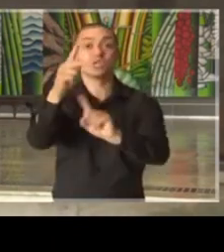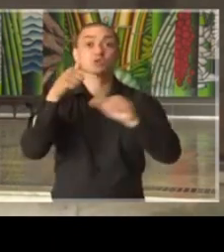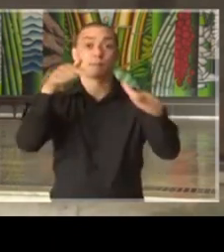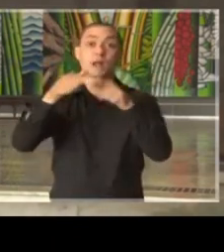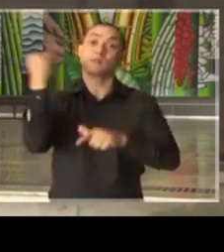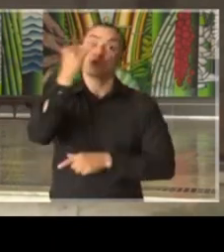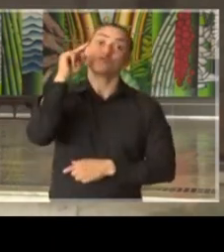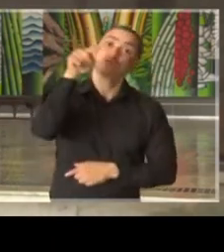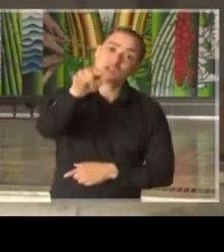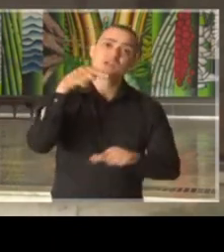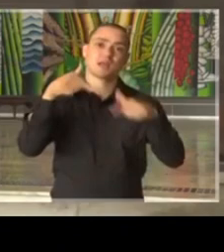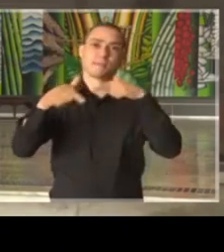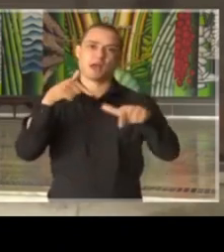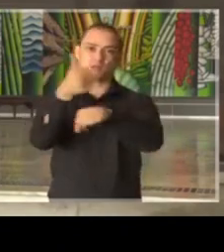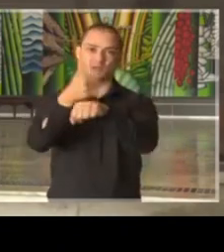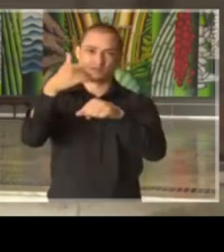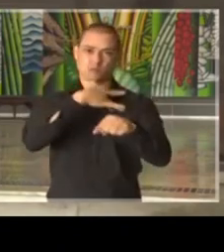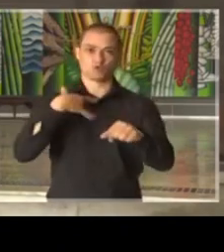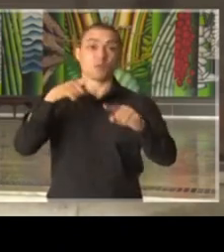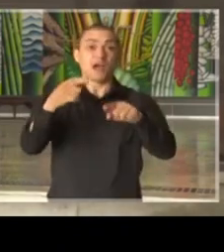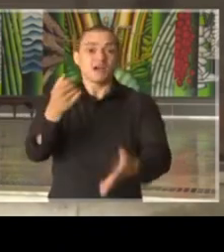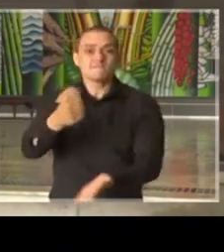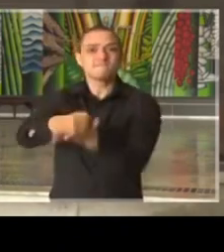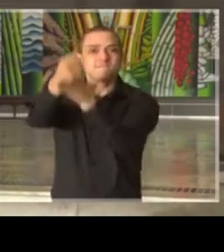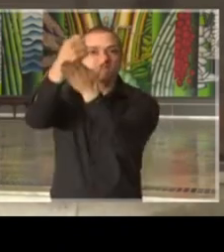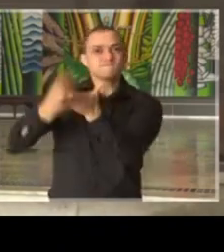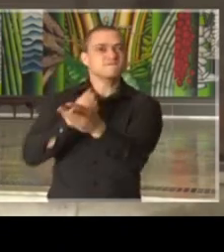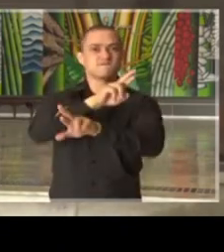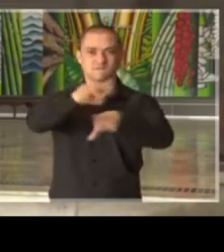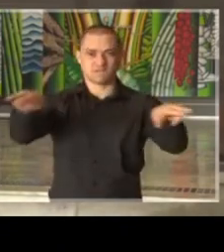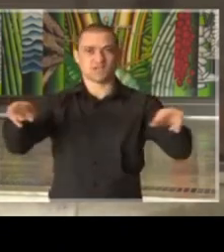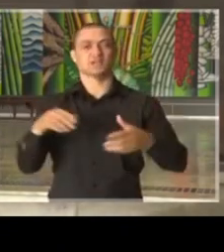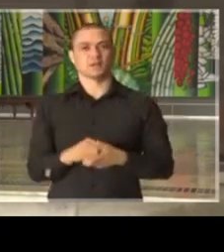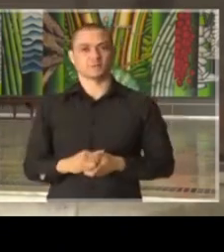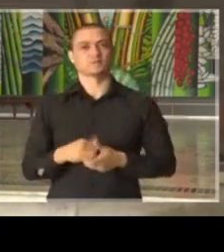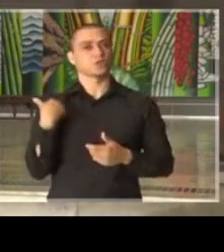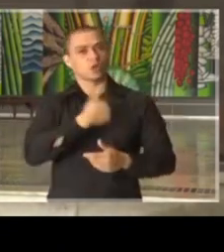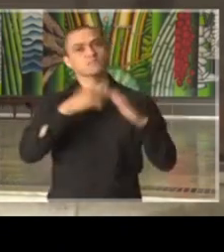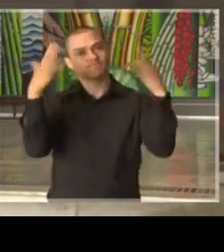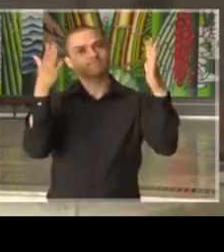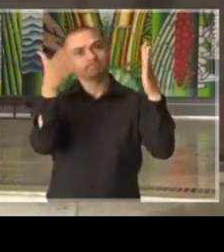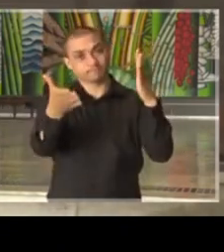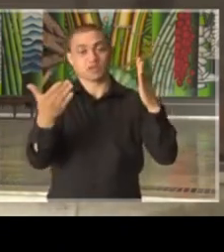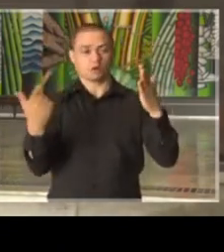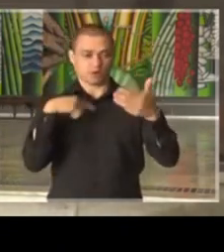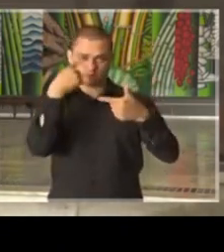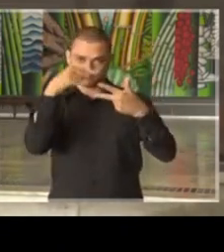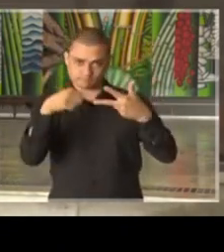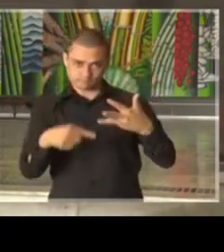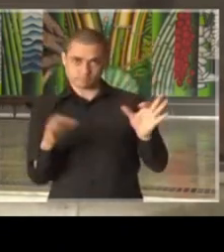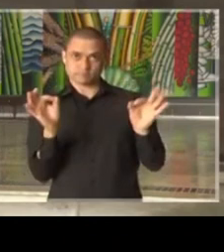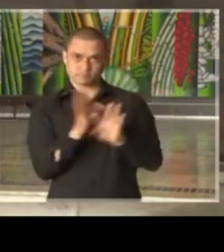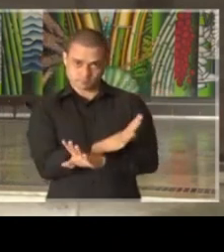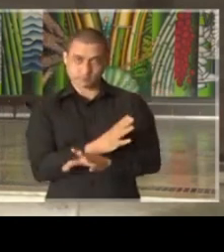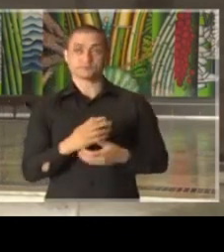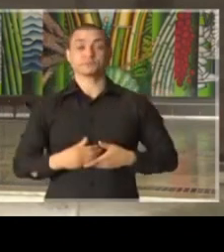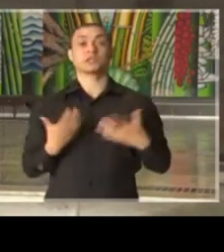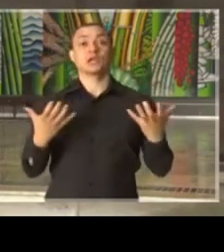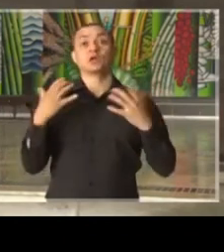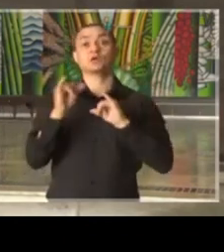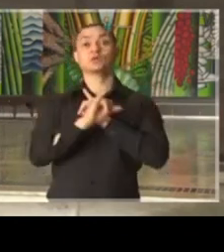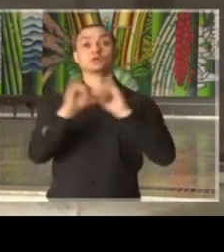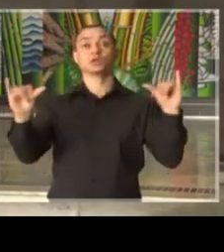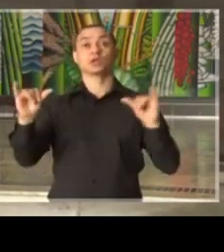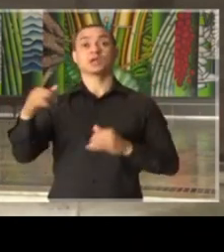daquilo que você faz para salvar vidas. Feitas essas observações iniciais, quero dizer,